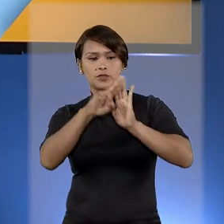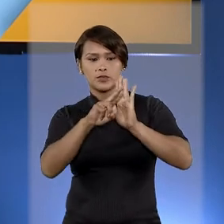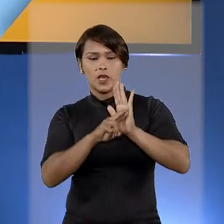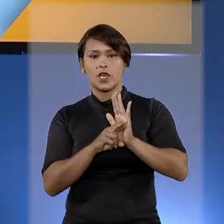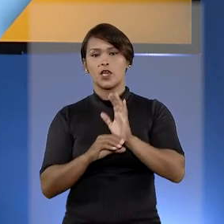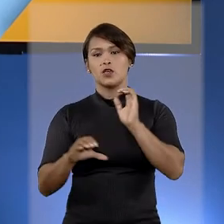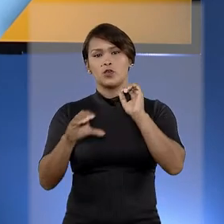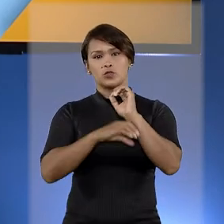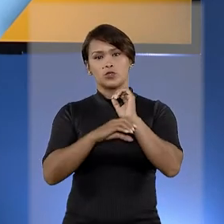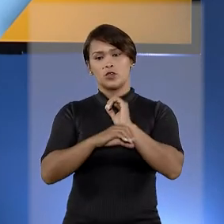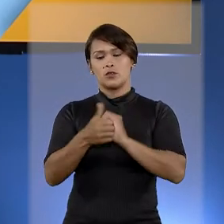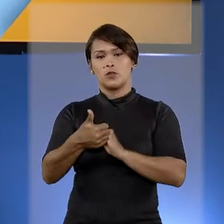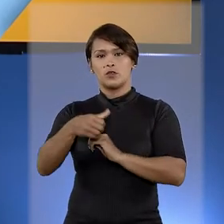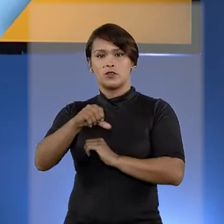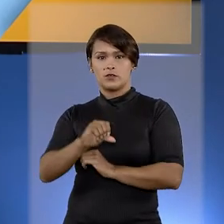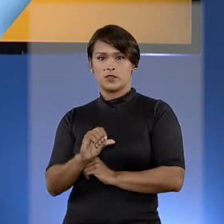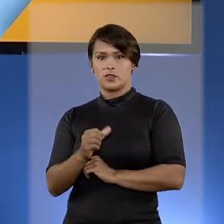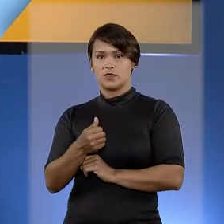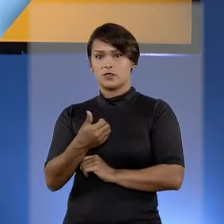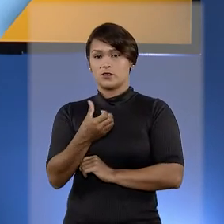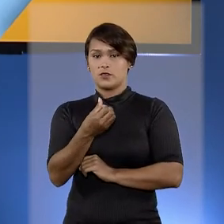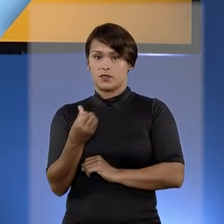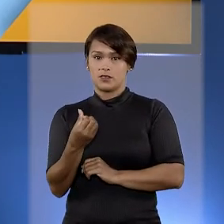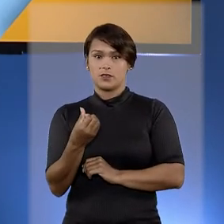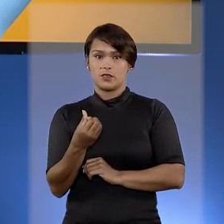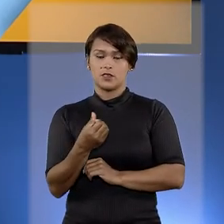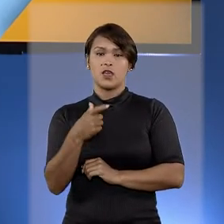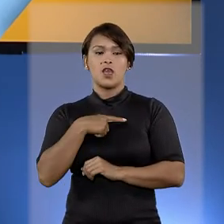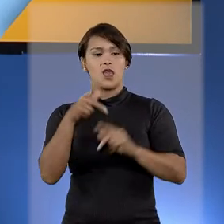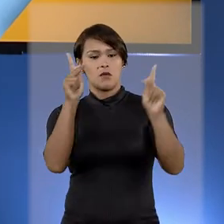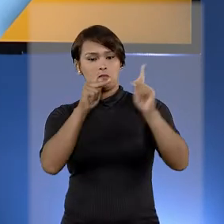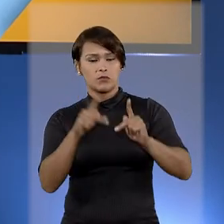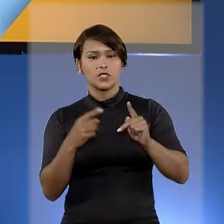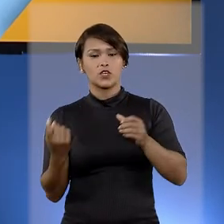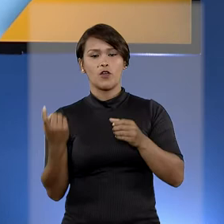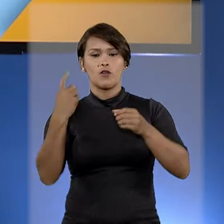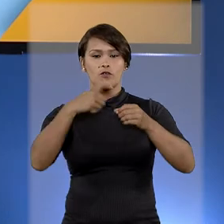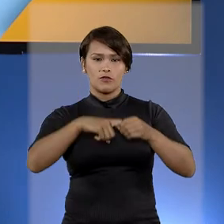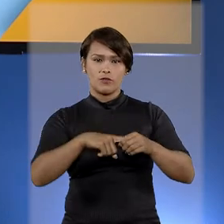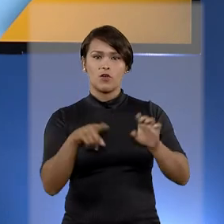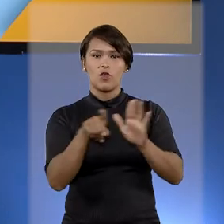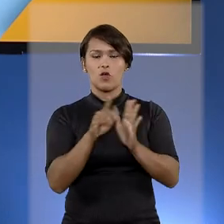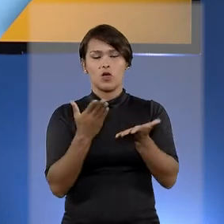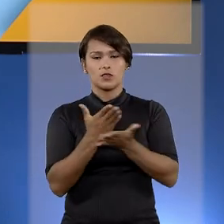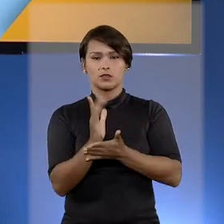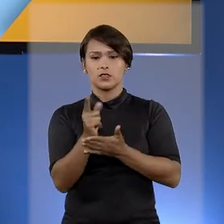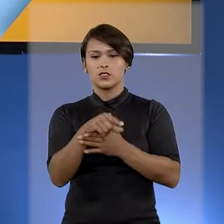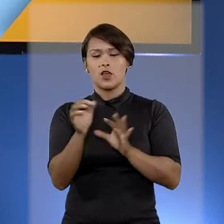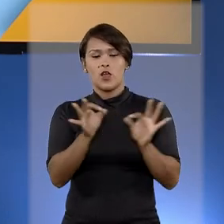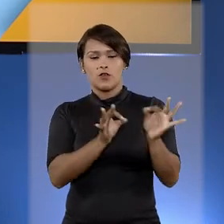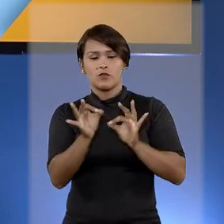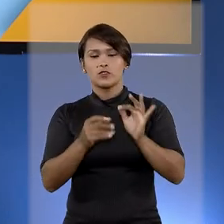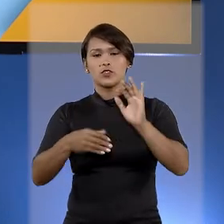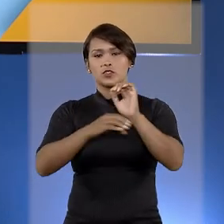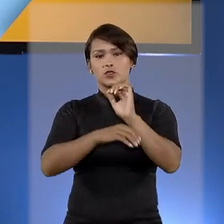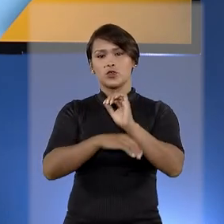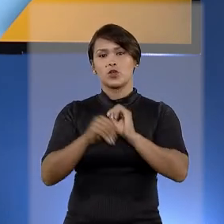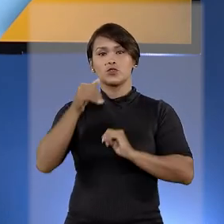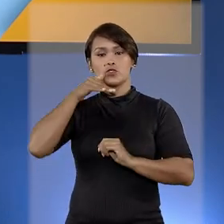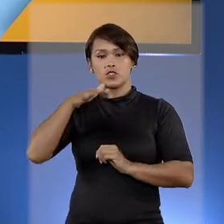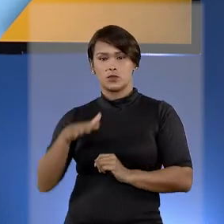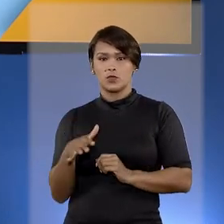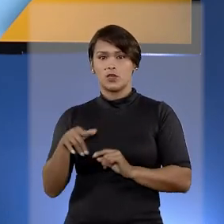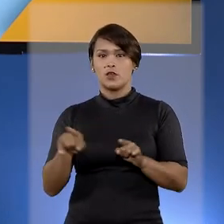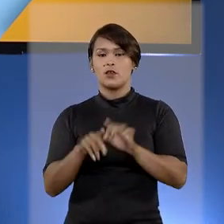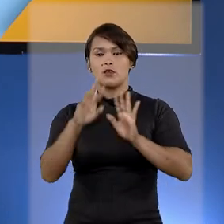as regras do Código Civil de 1916 é passível de revogação consensual na vigência do Código de